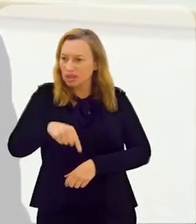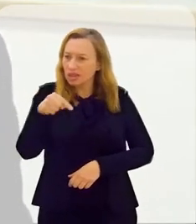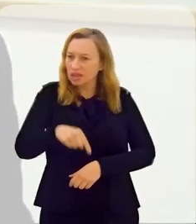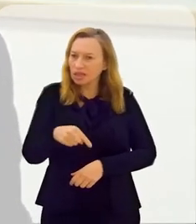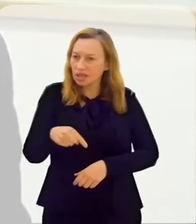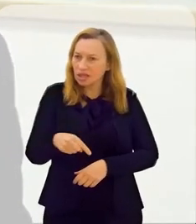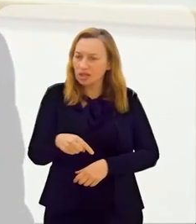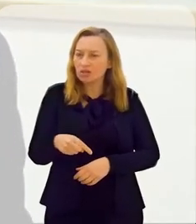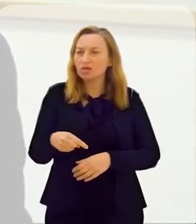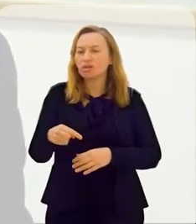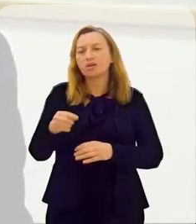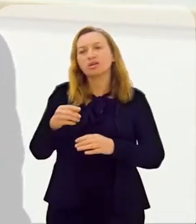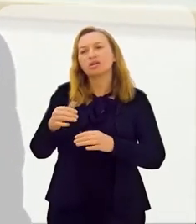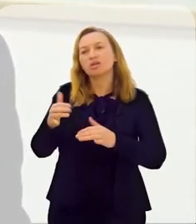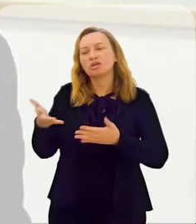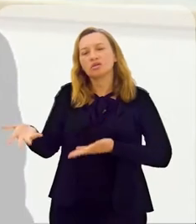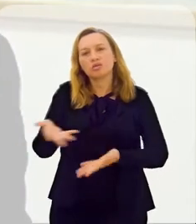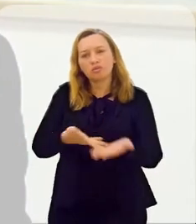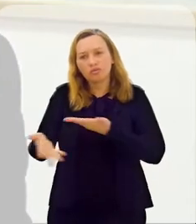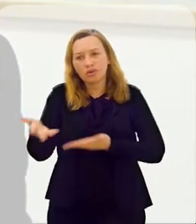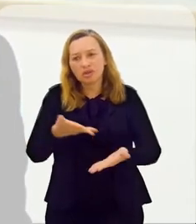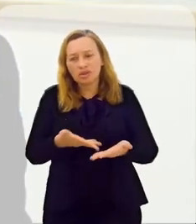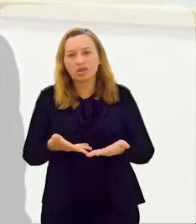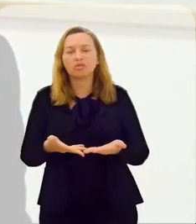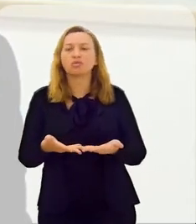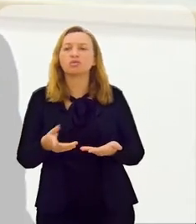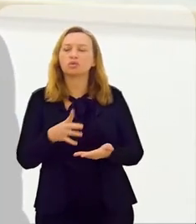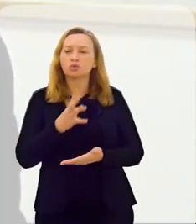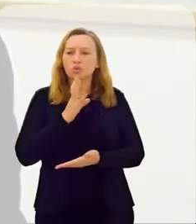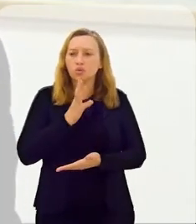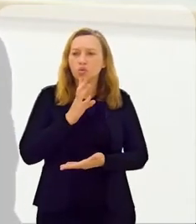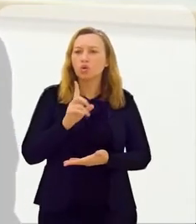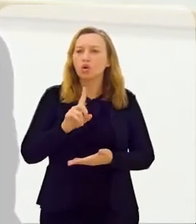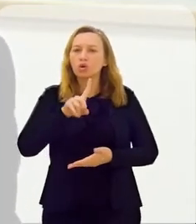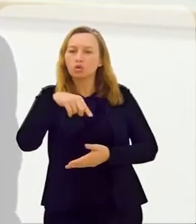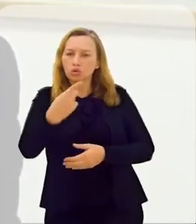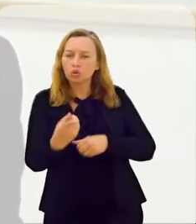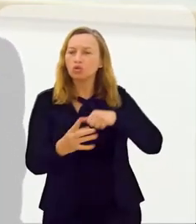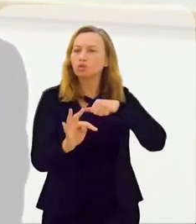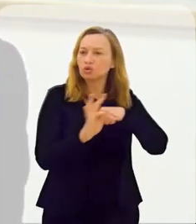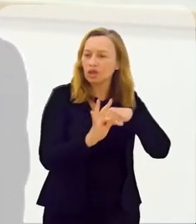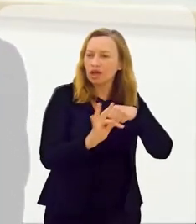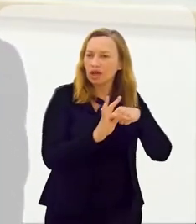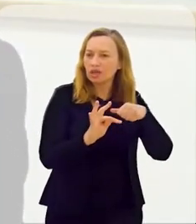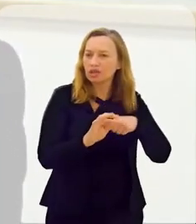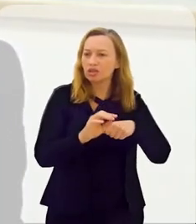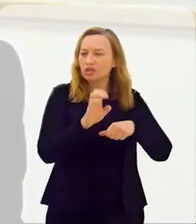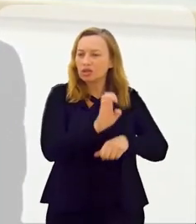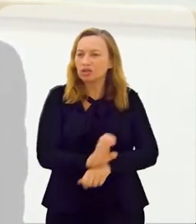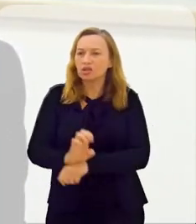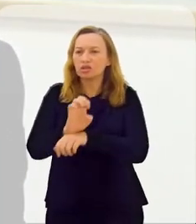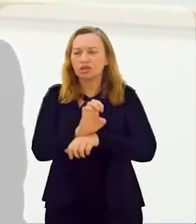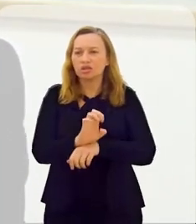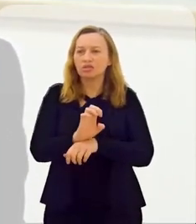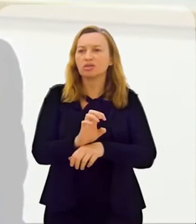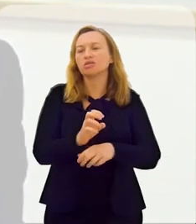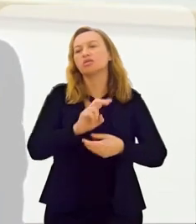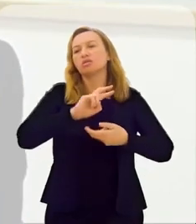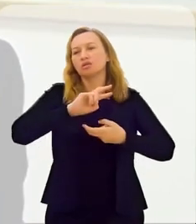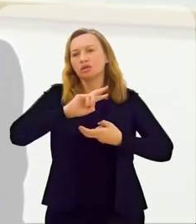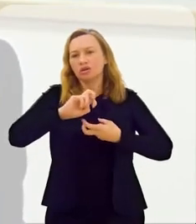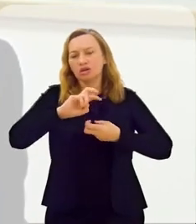com os nossos técnicos, nós transmitindo os nossos conhecimentos. Independente disso, os nossos técnicos vão a outros SEBRAIs,